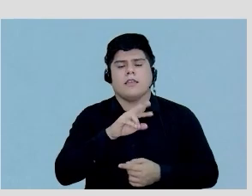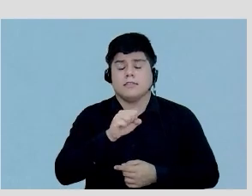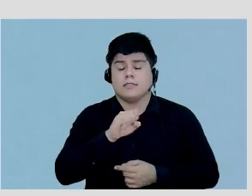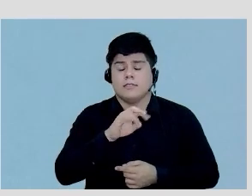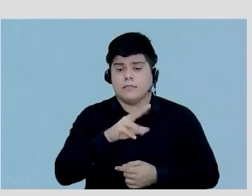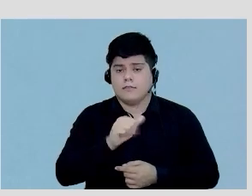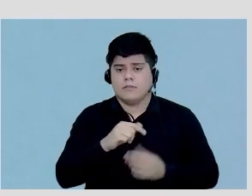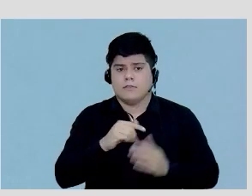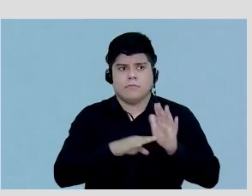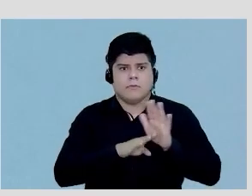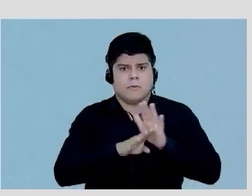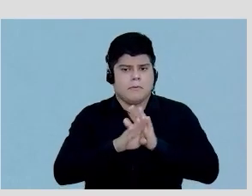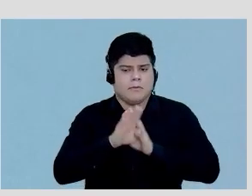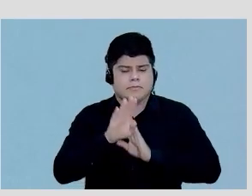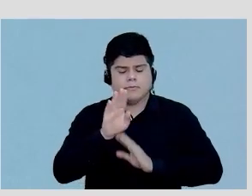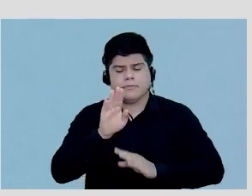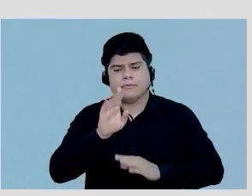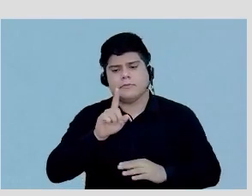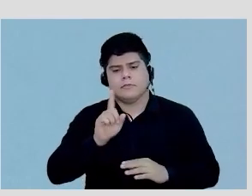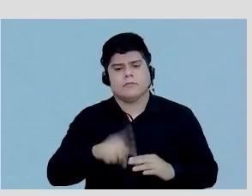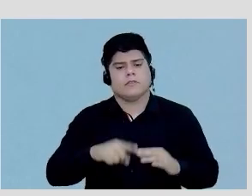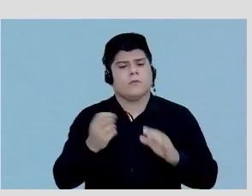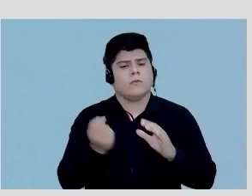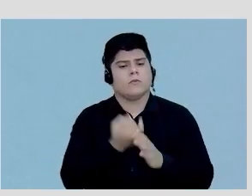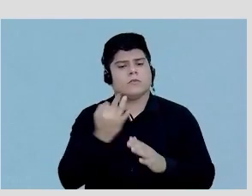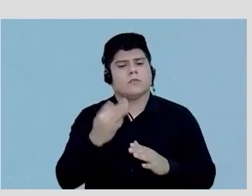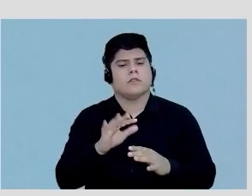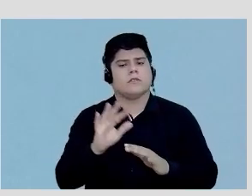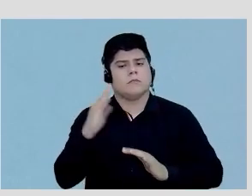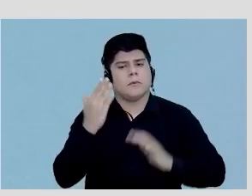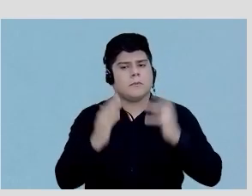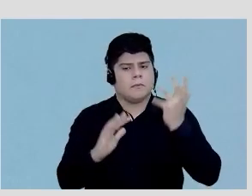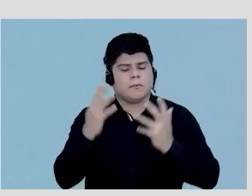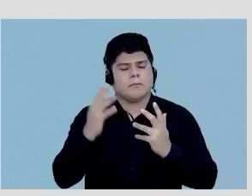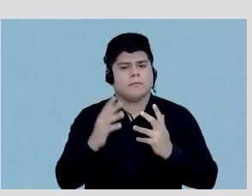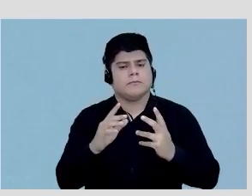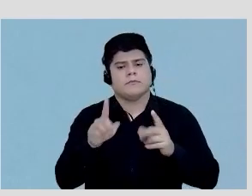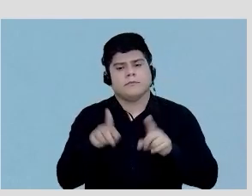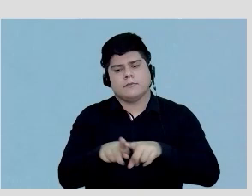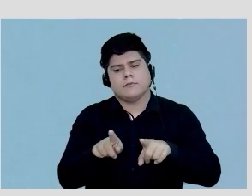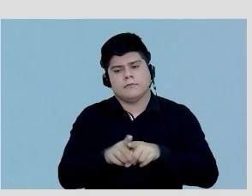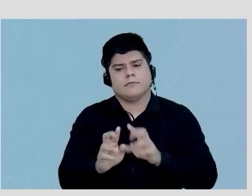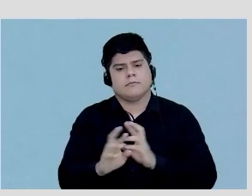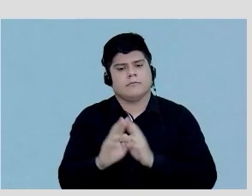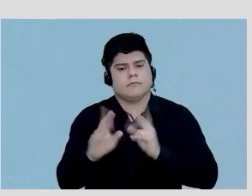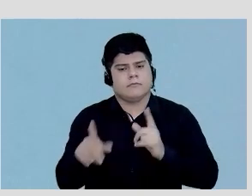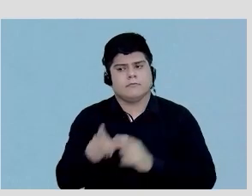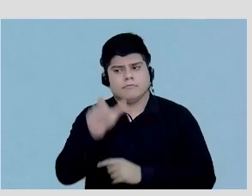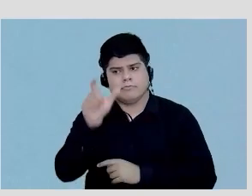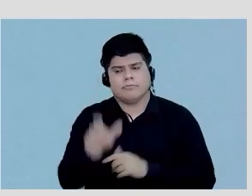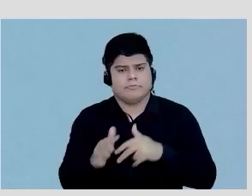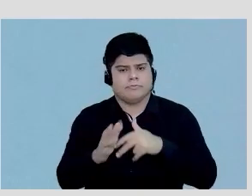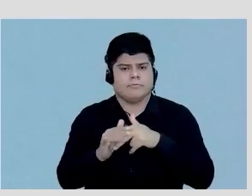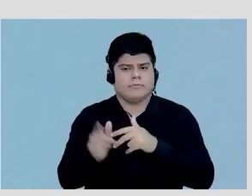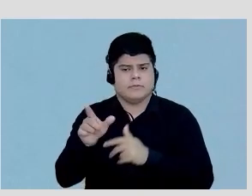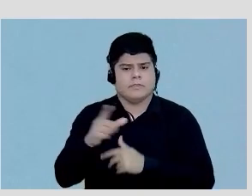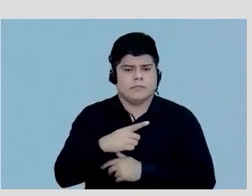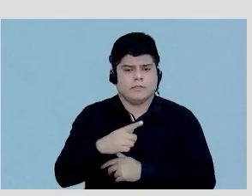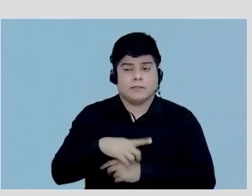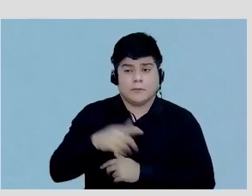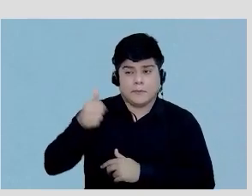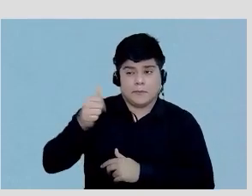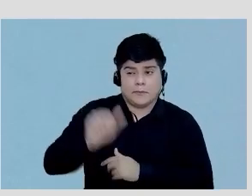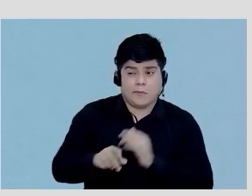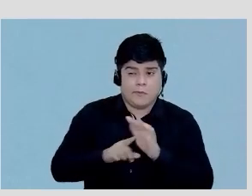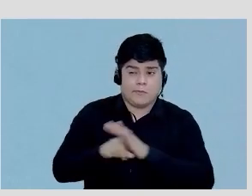aumenta tanto a quantidade de eventos mas também diferencia o paciente daquele que tem um pior